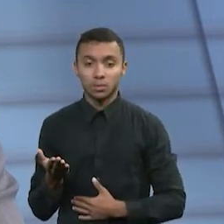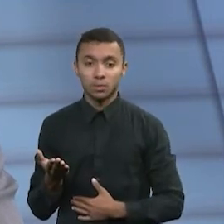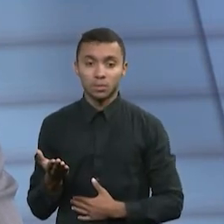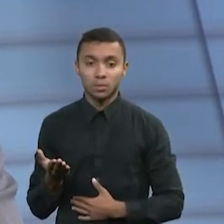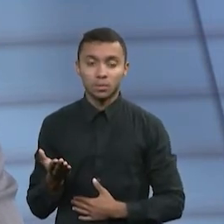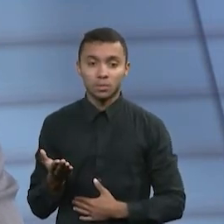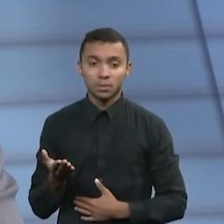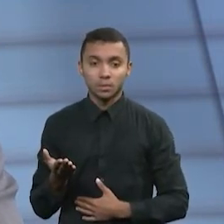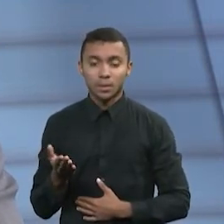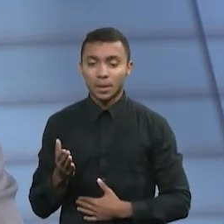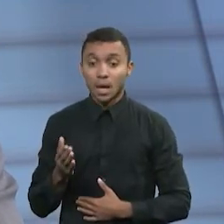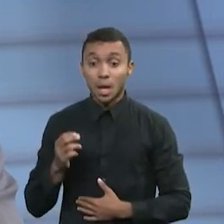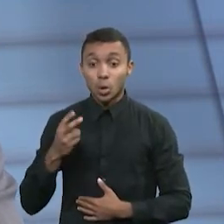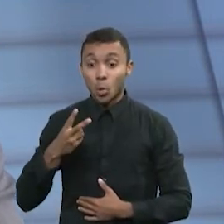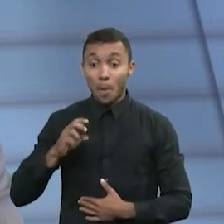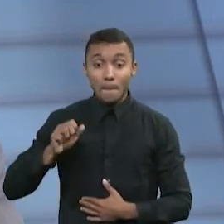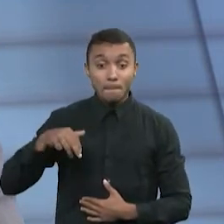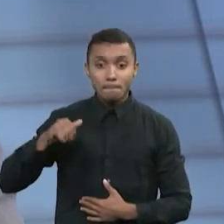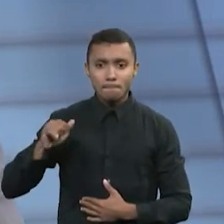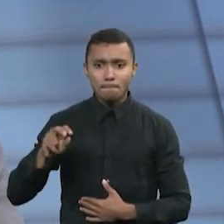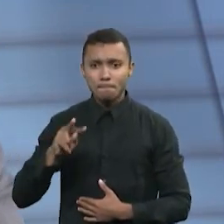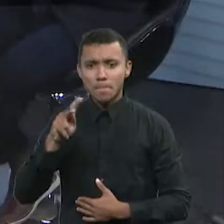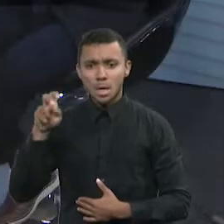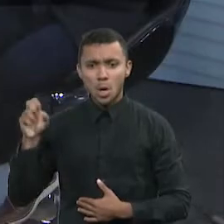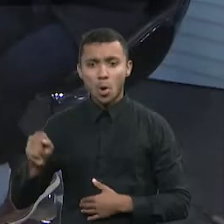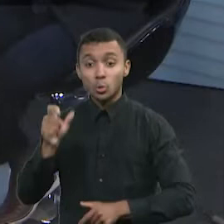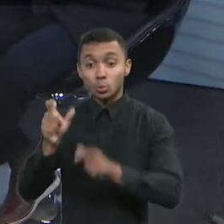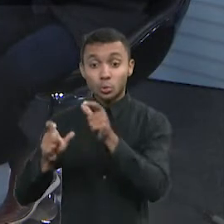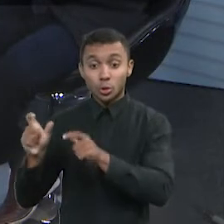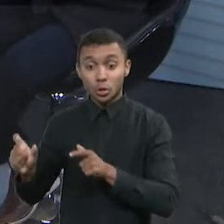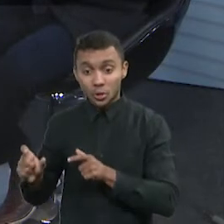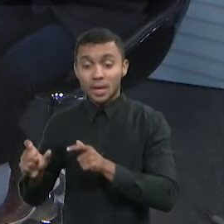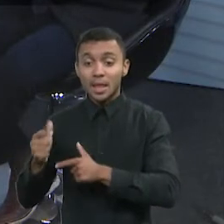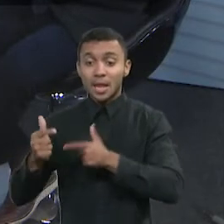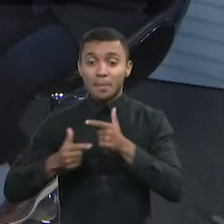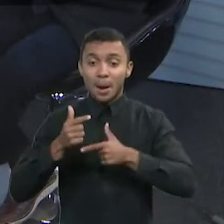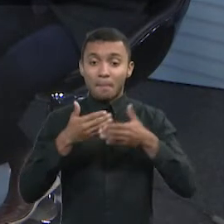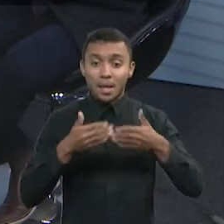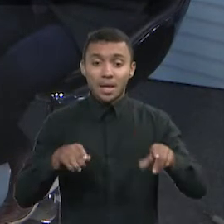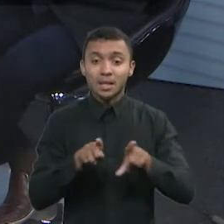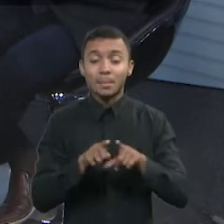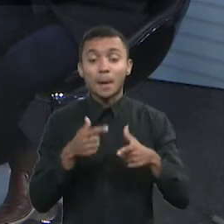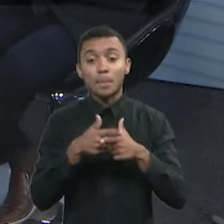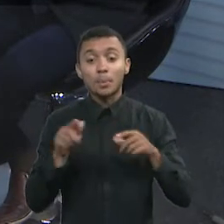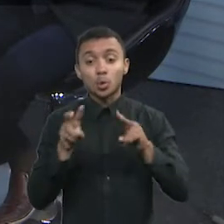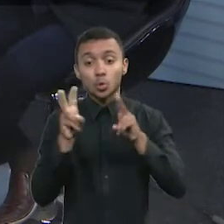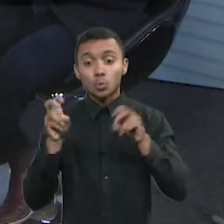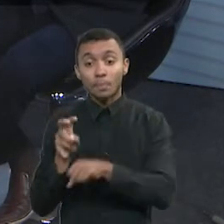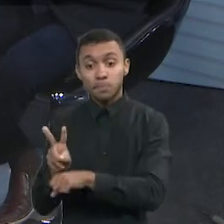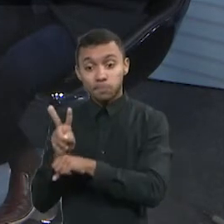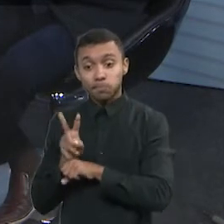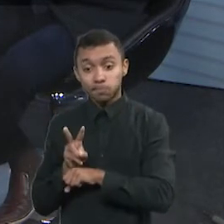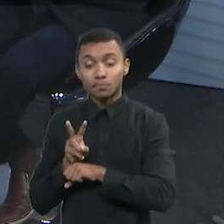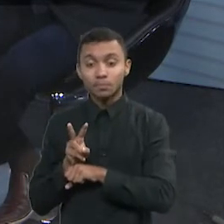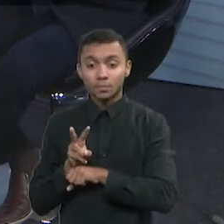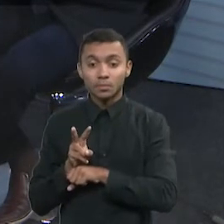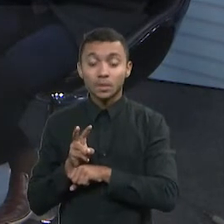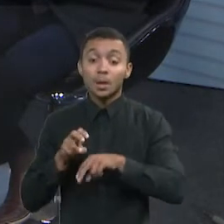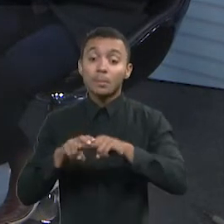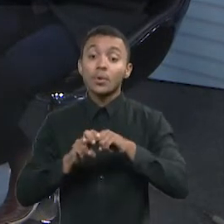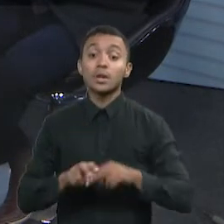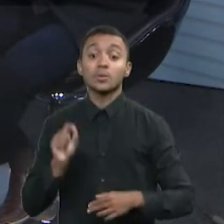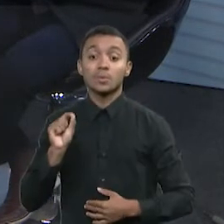Mais de dois milhões? Mais de dois milhões de pessoas físicas com esse problema de crédito. E, no final das pontas, isso tudo se conecta,